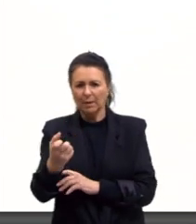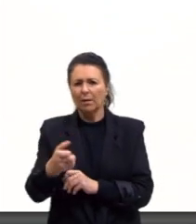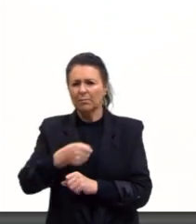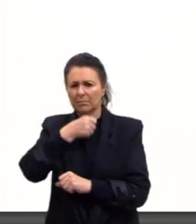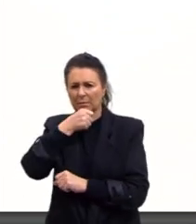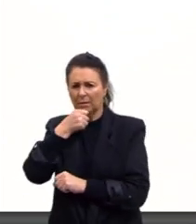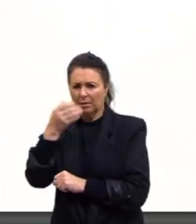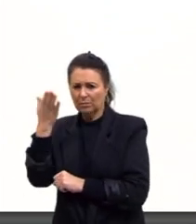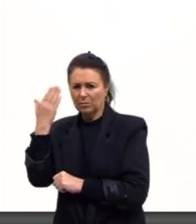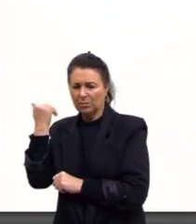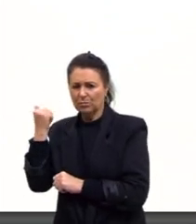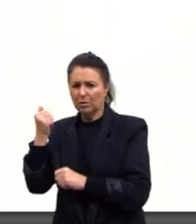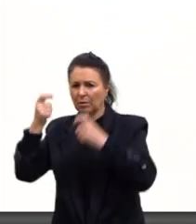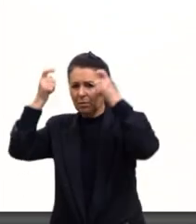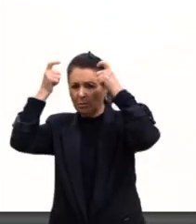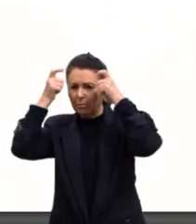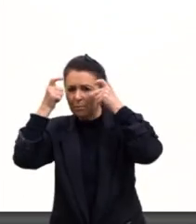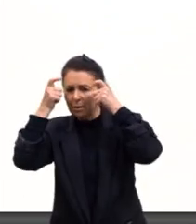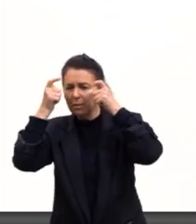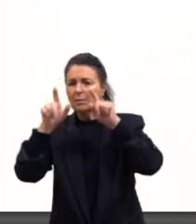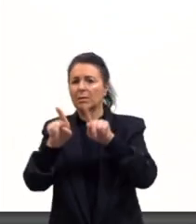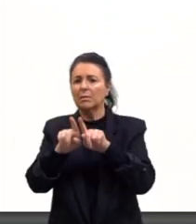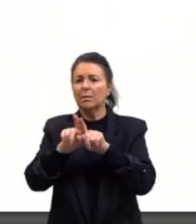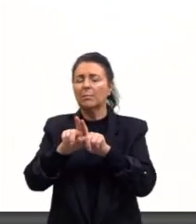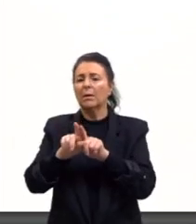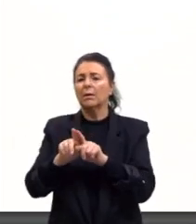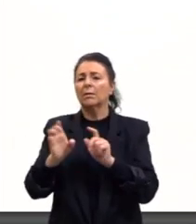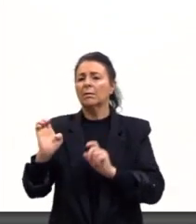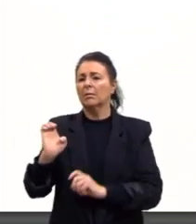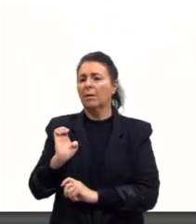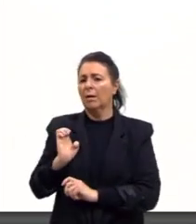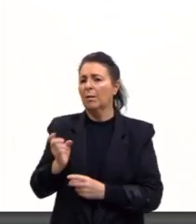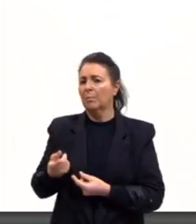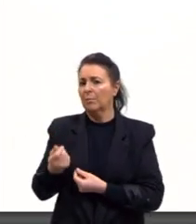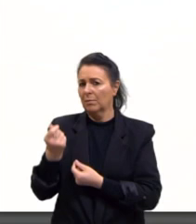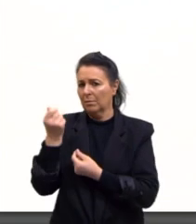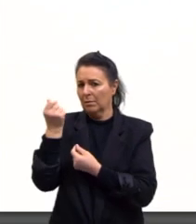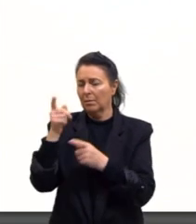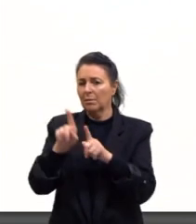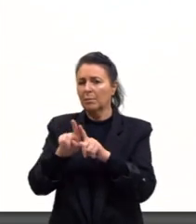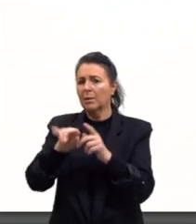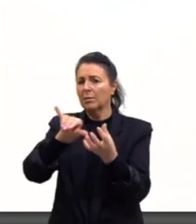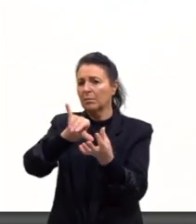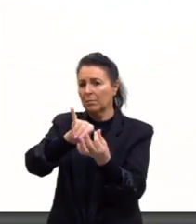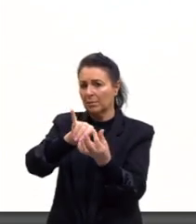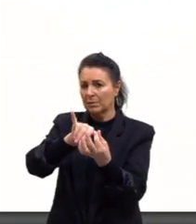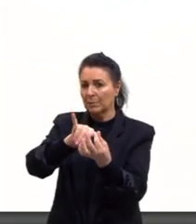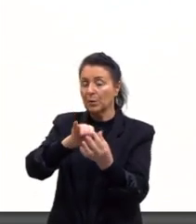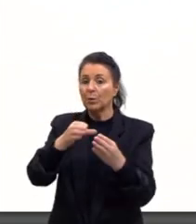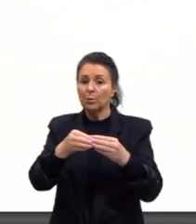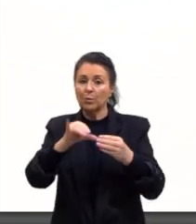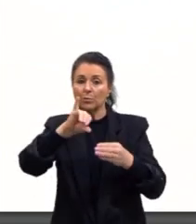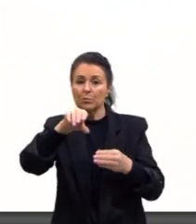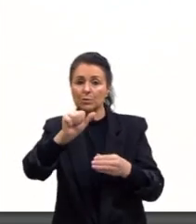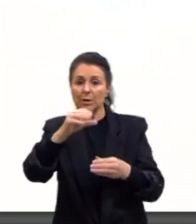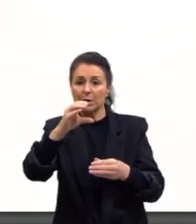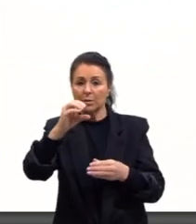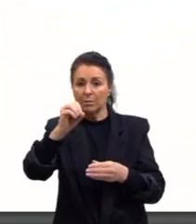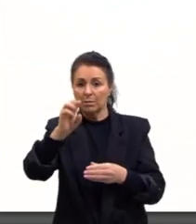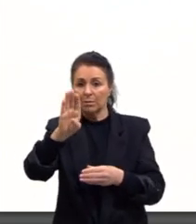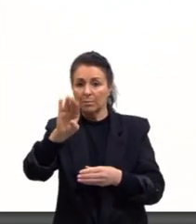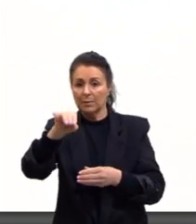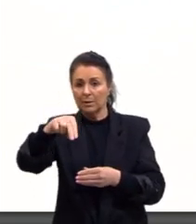burguesia desses capitalistas, que eram mais poderosos. E os jacobinos, os